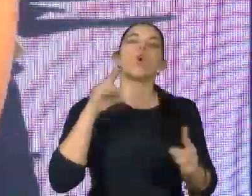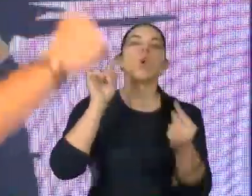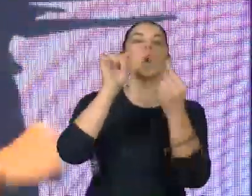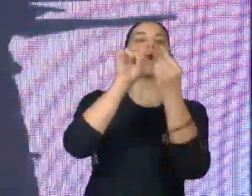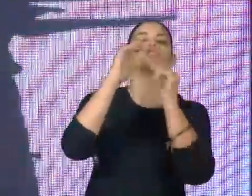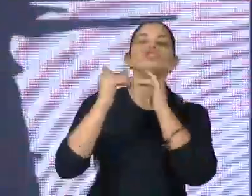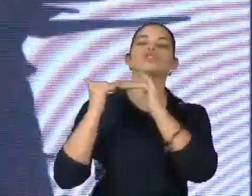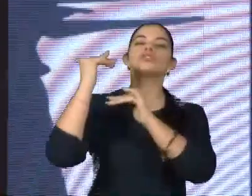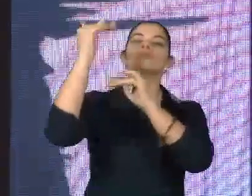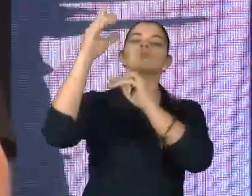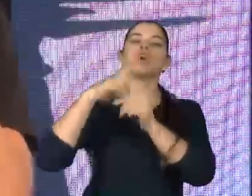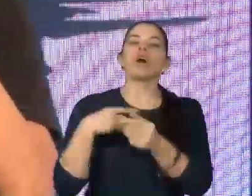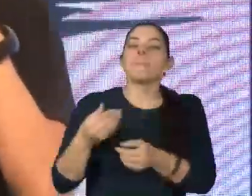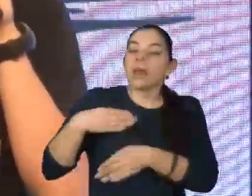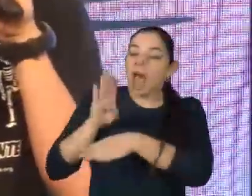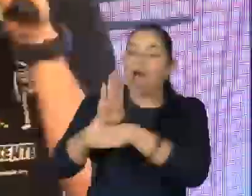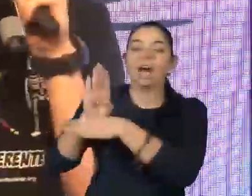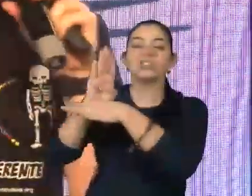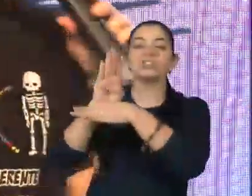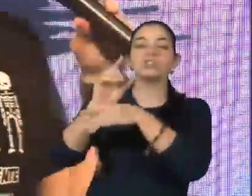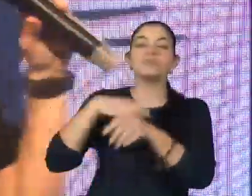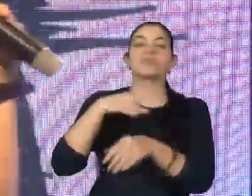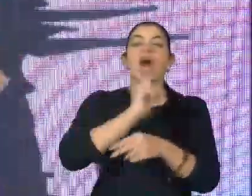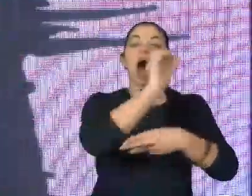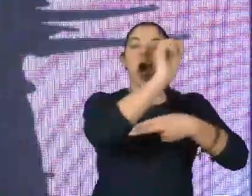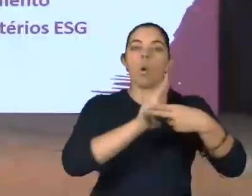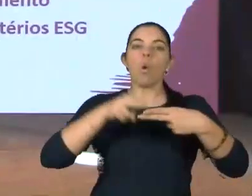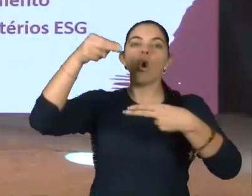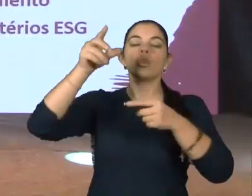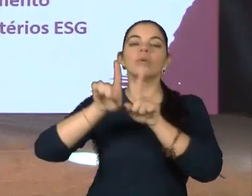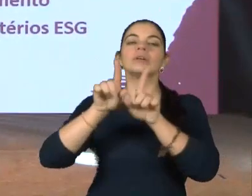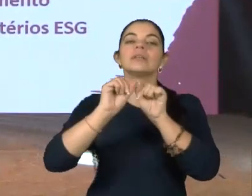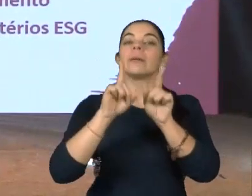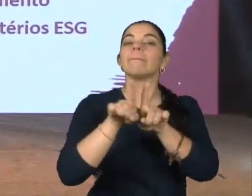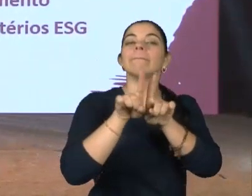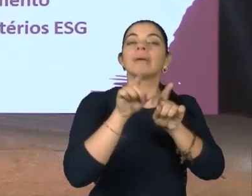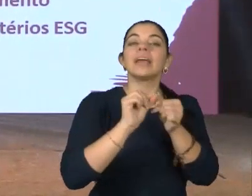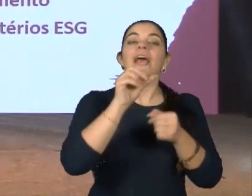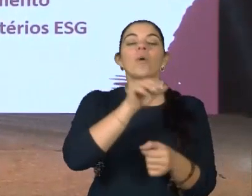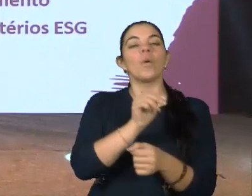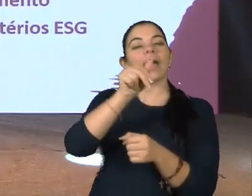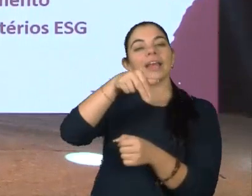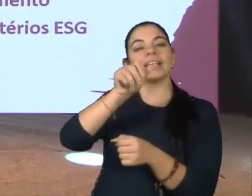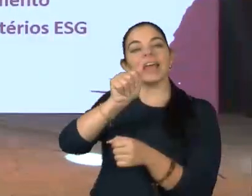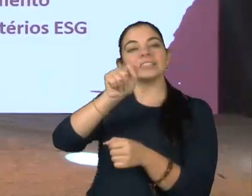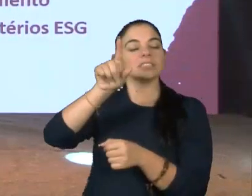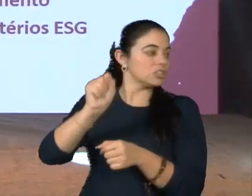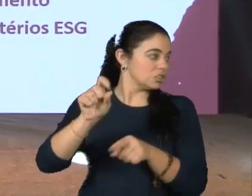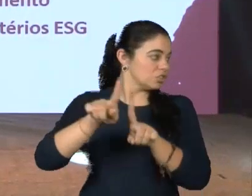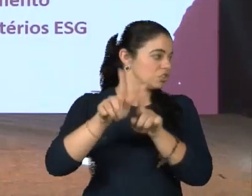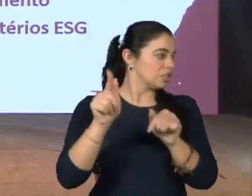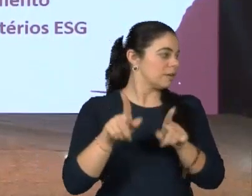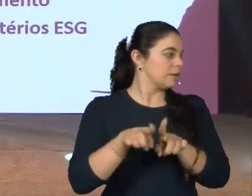desenvolvimento sustentável, as ODSs da ONU e aos critérios ESG. Eu, infelizmente, não tenho